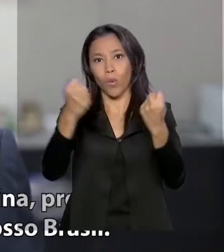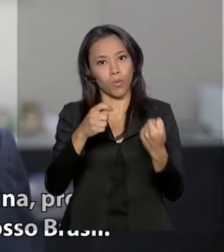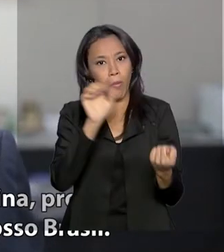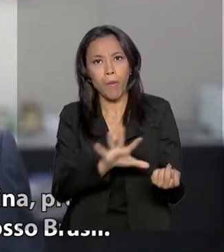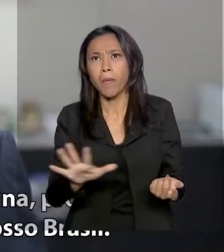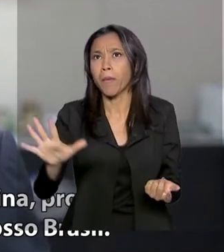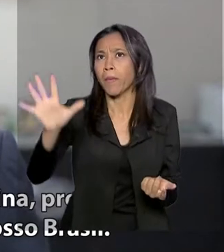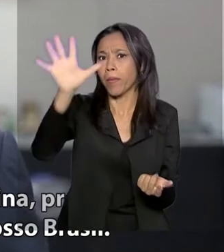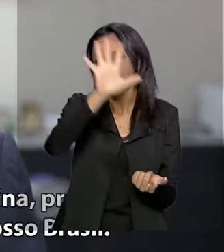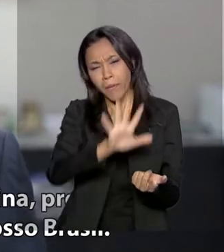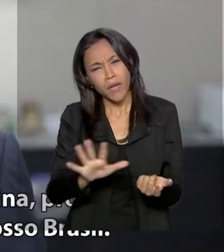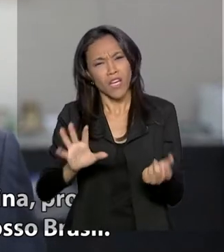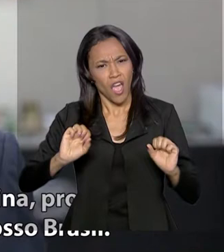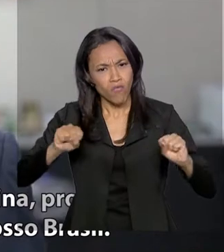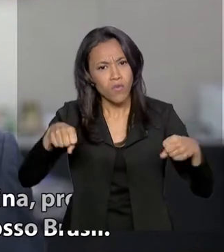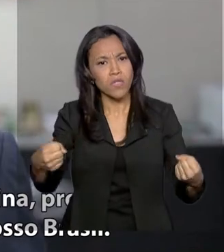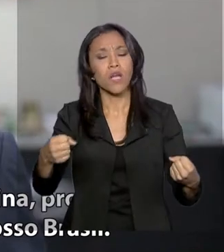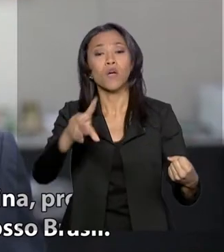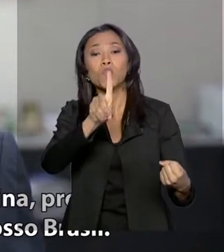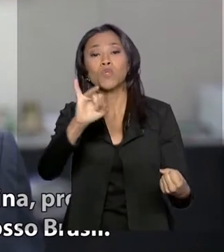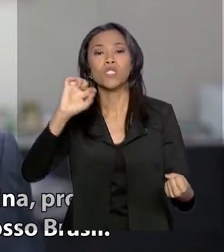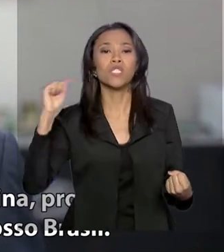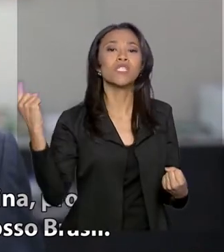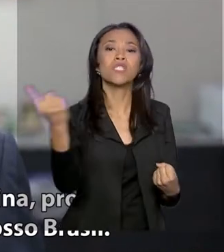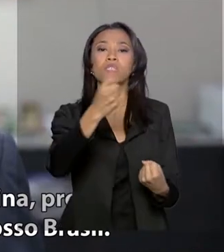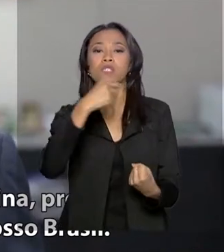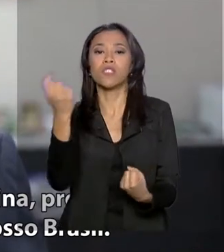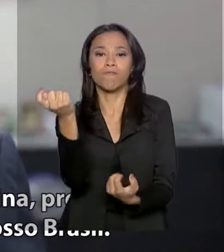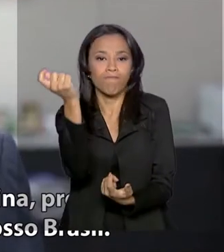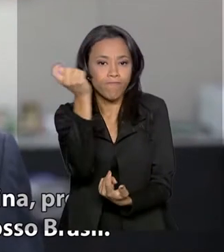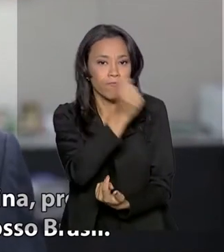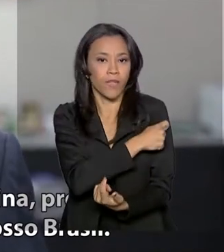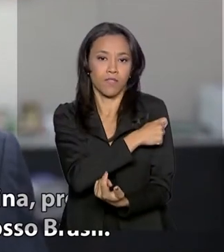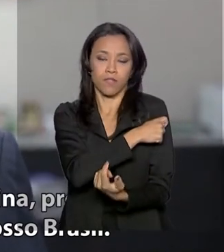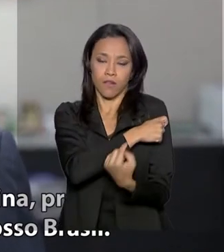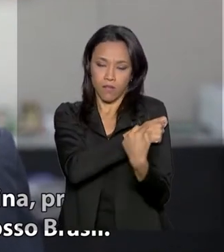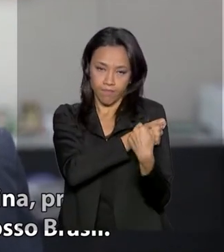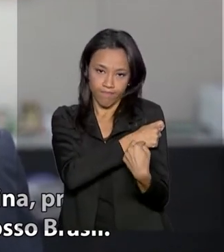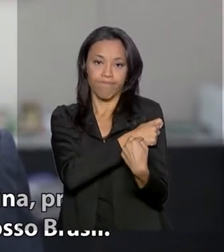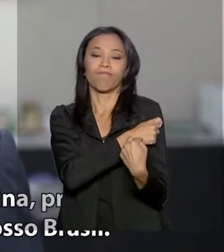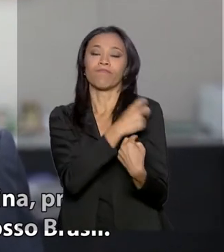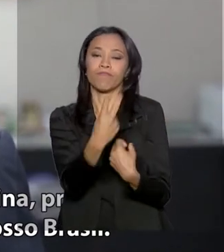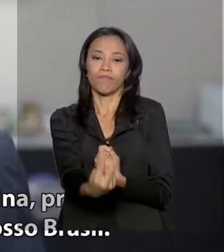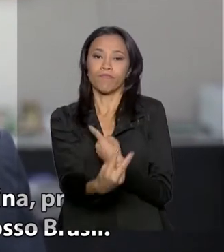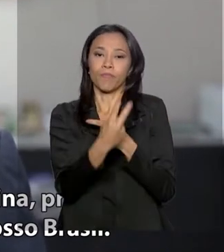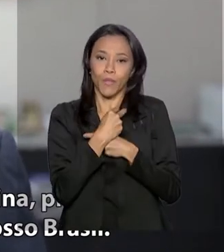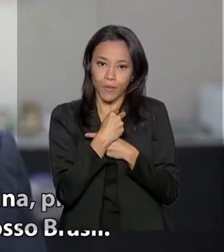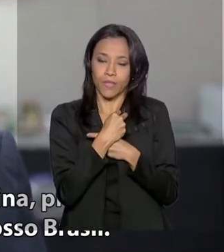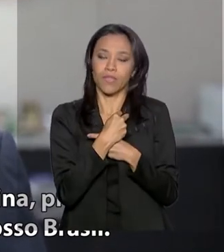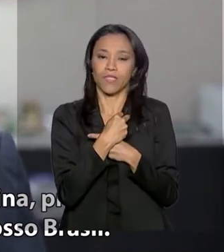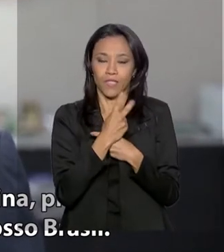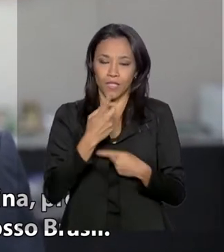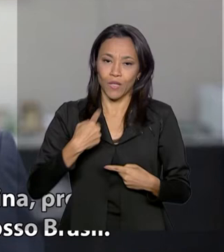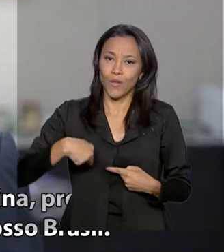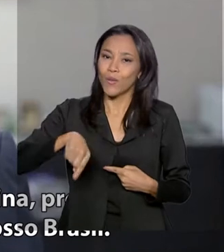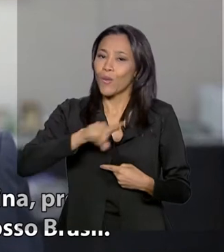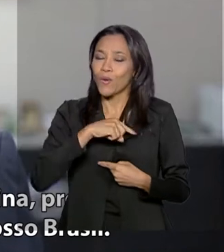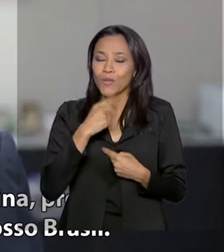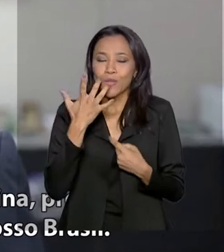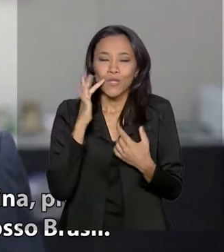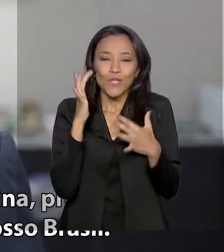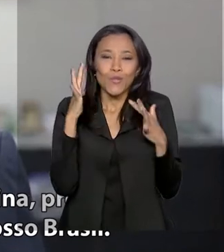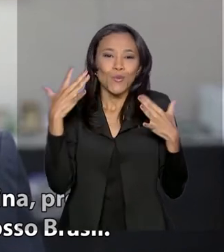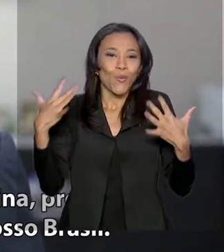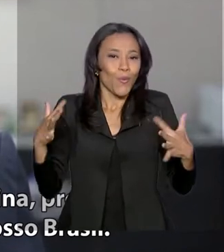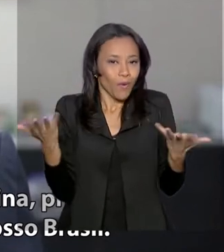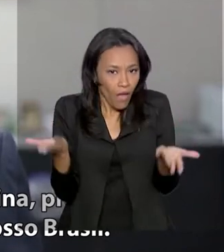e fazermos um grande dia D e tentarmos, via vacina, proteger o nosso maior tesouro,